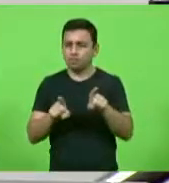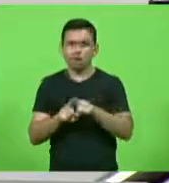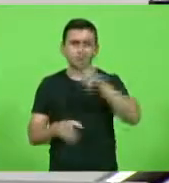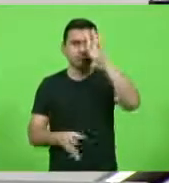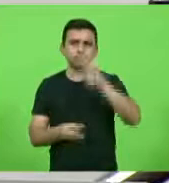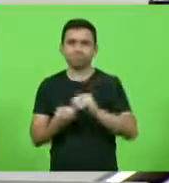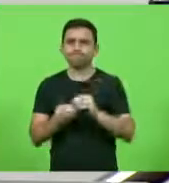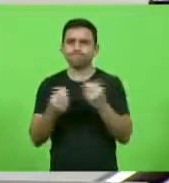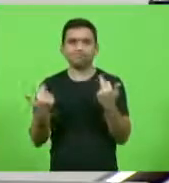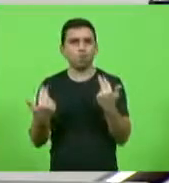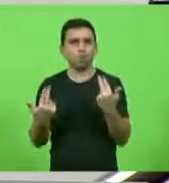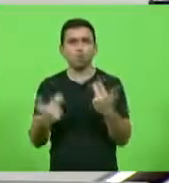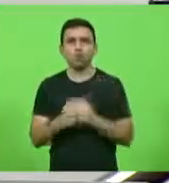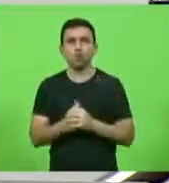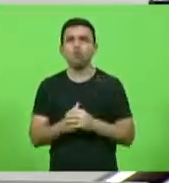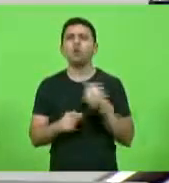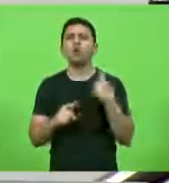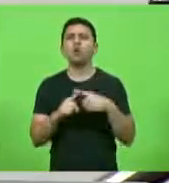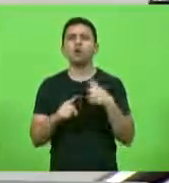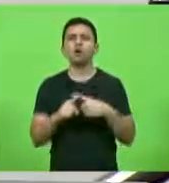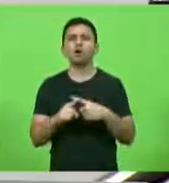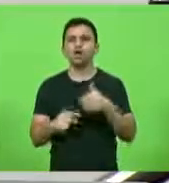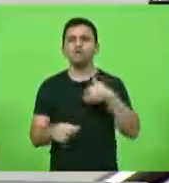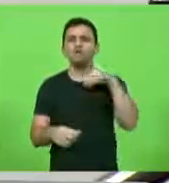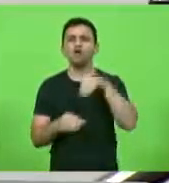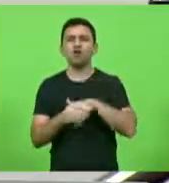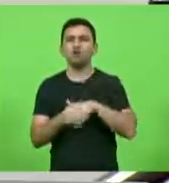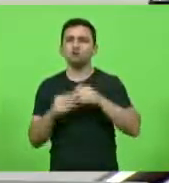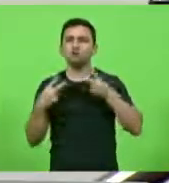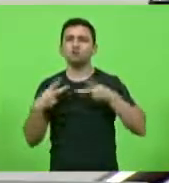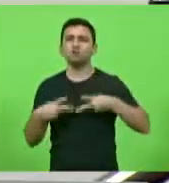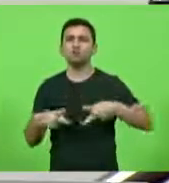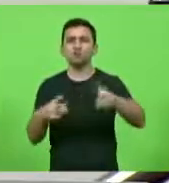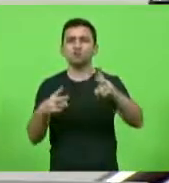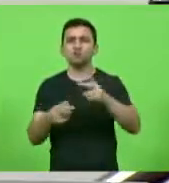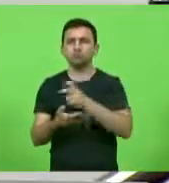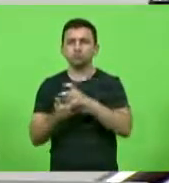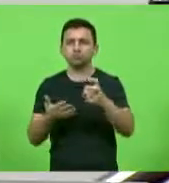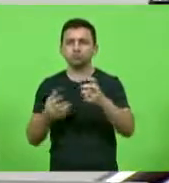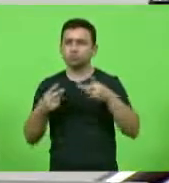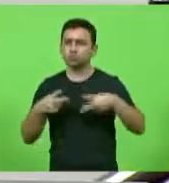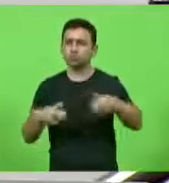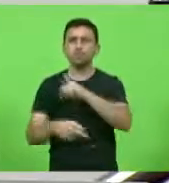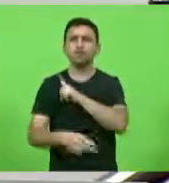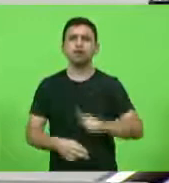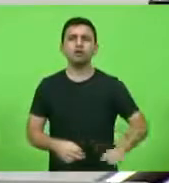então porque votei pela continuidade do processo de impedimento do governador